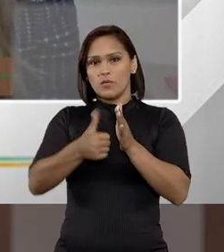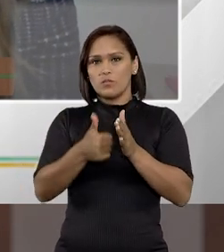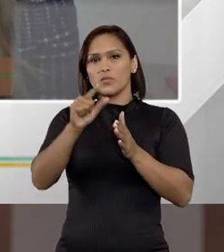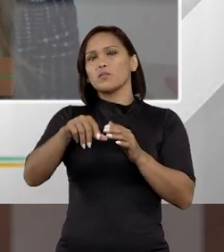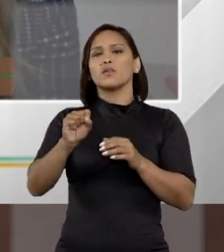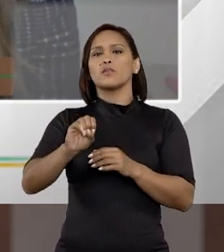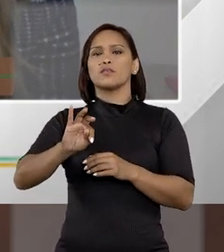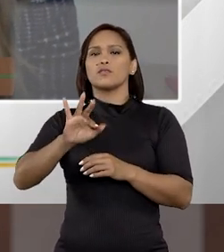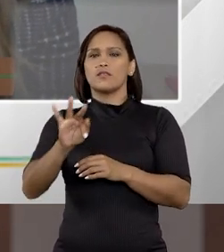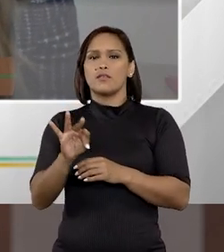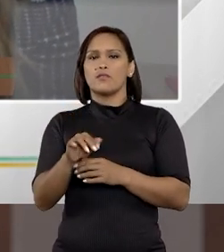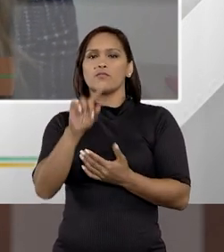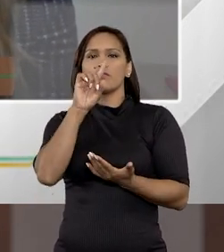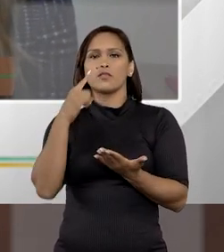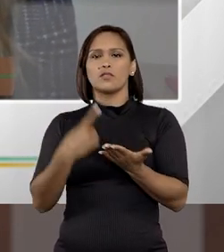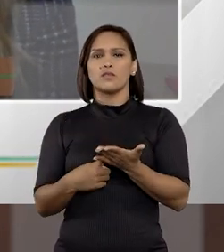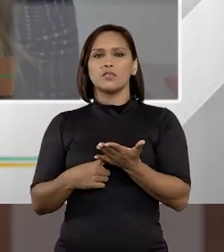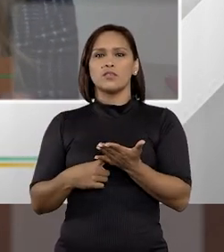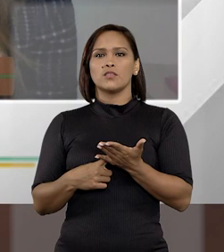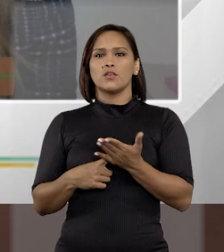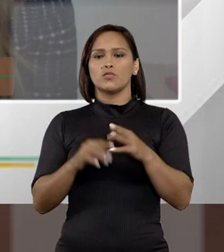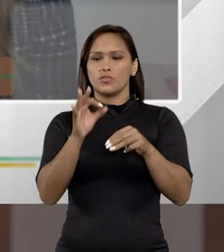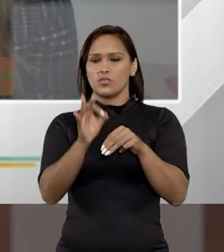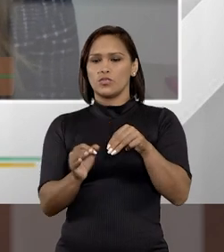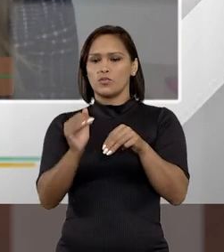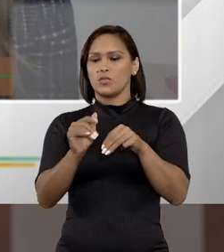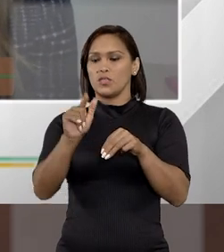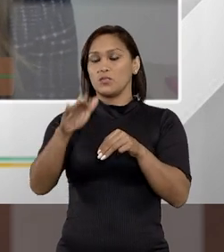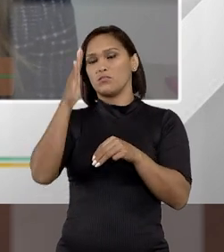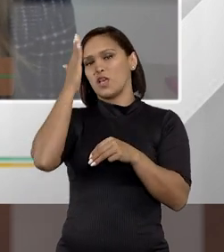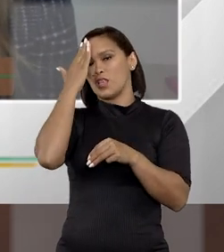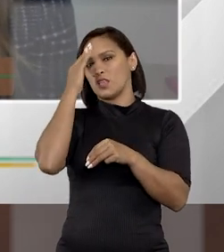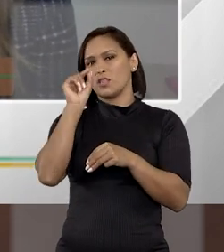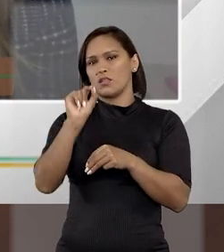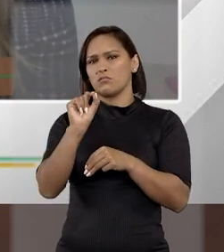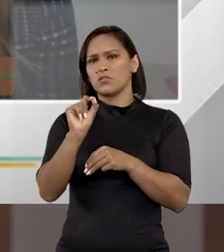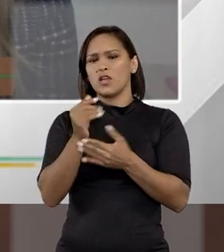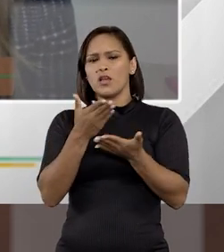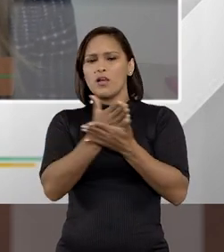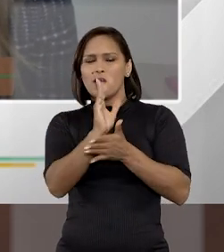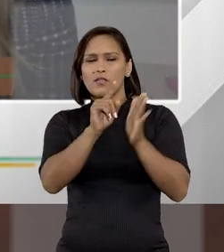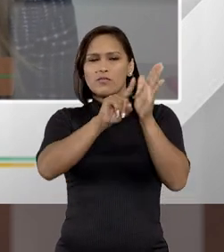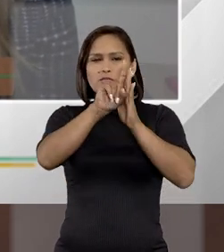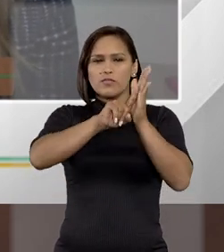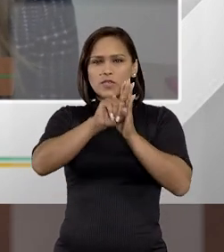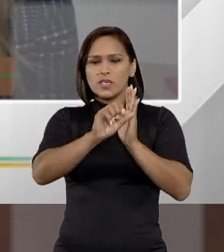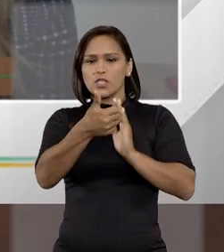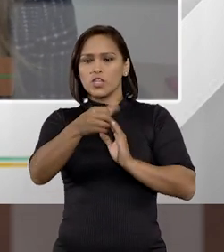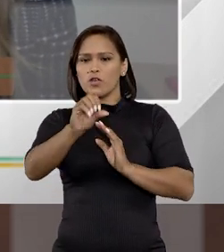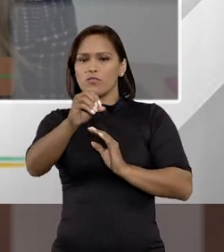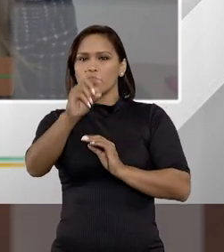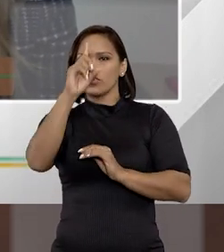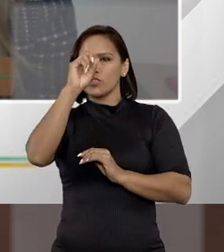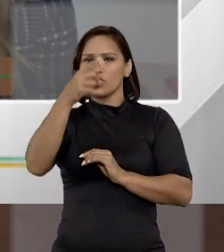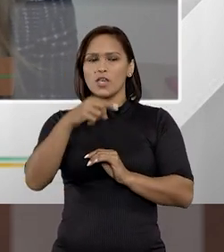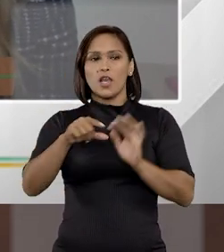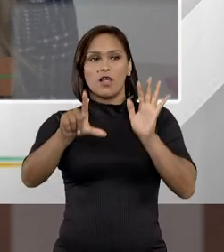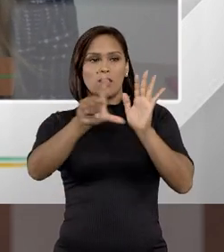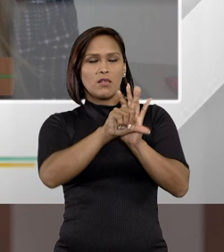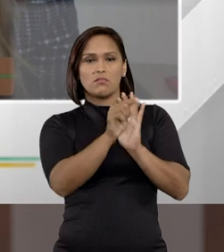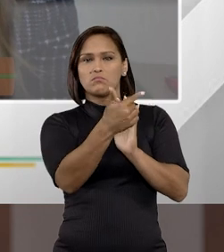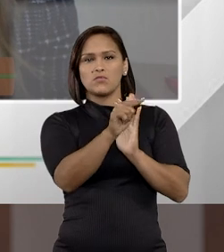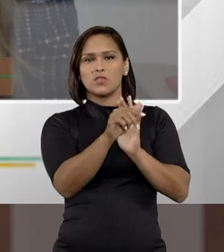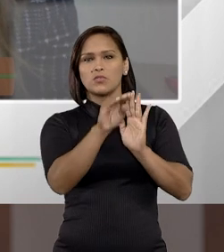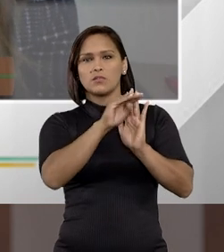primeiro momento, Supremo, na decisão de um ministro, entendeu que a não reavaliação em 90 dias implicava aí a